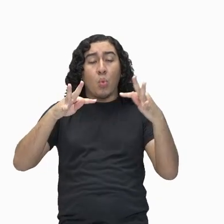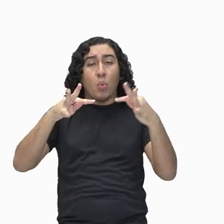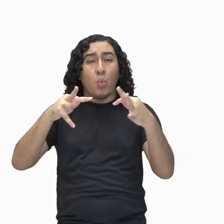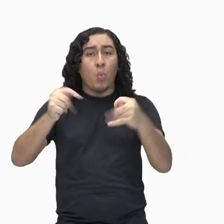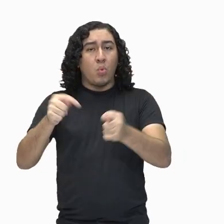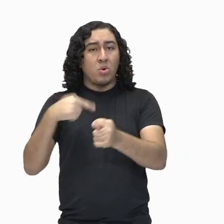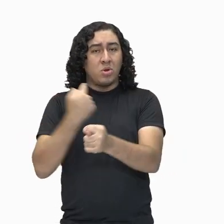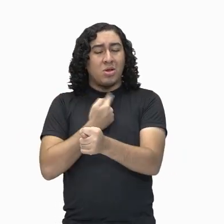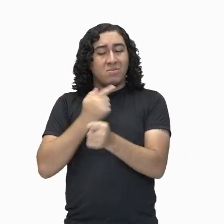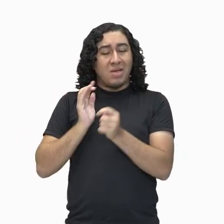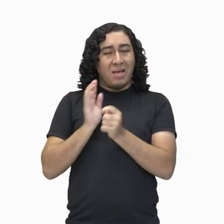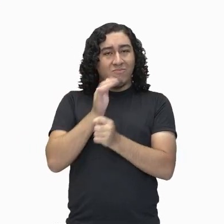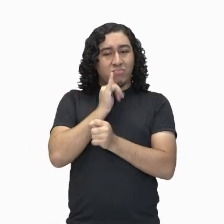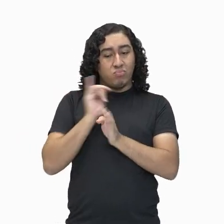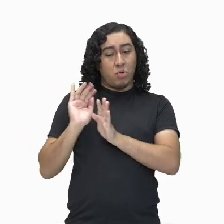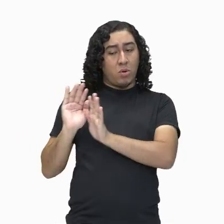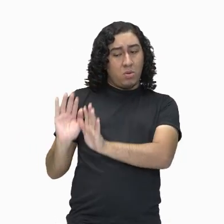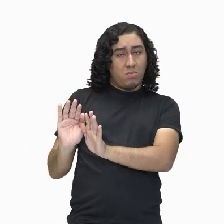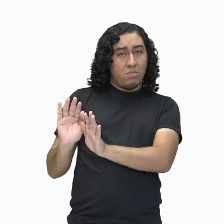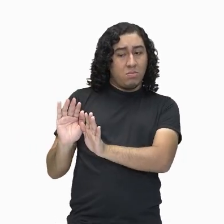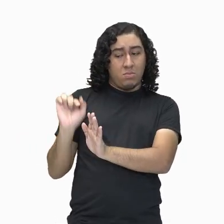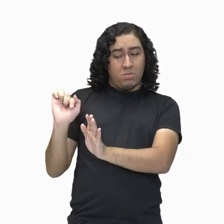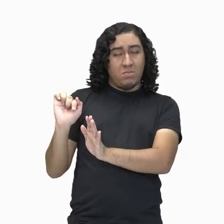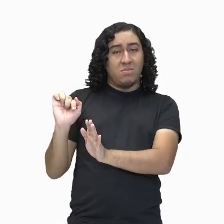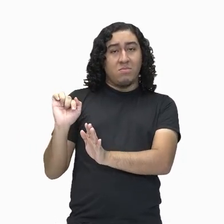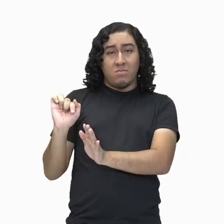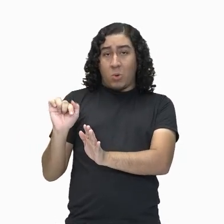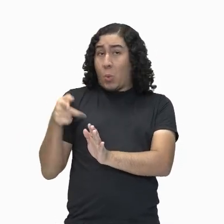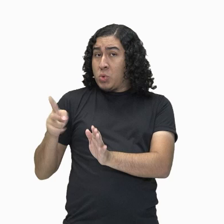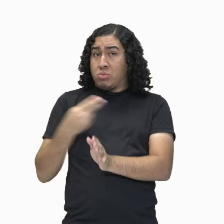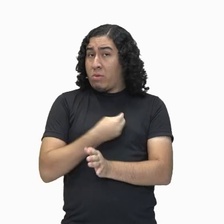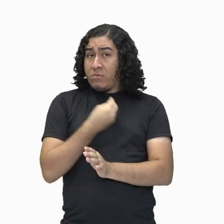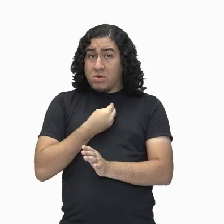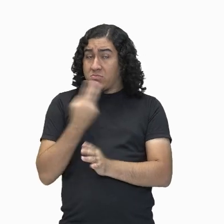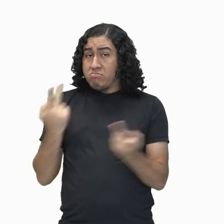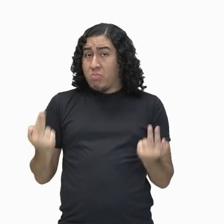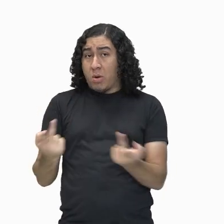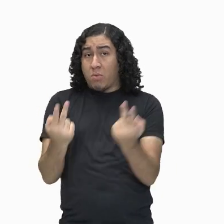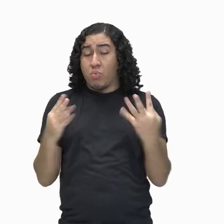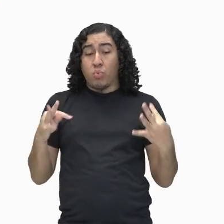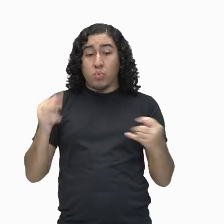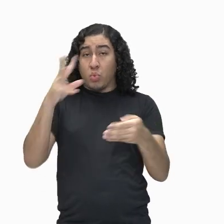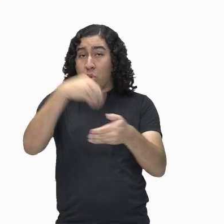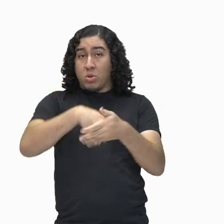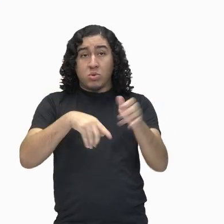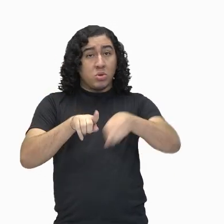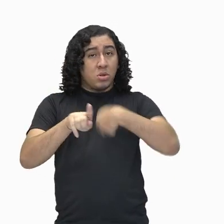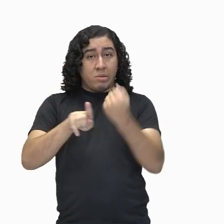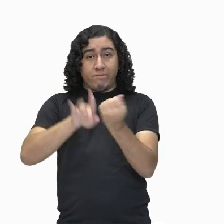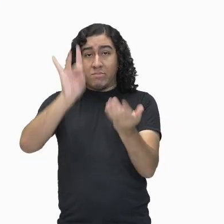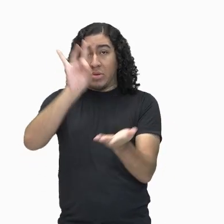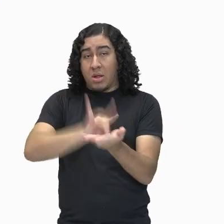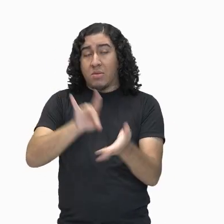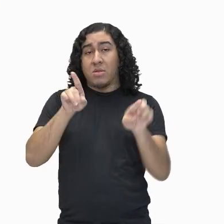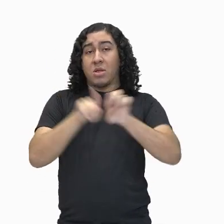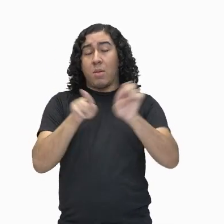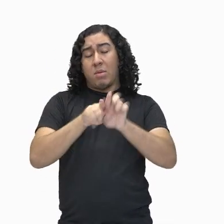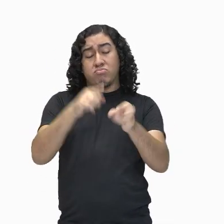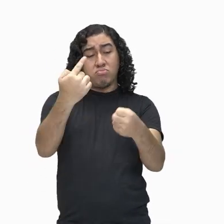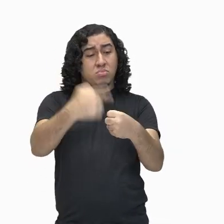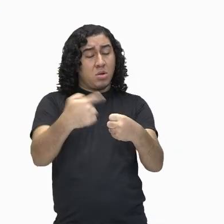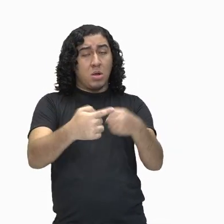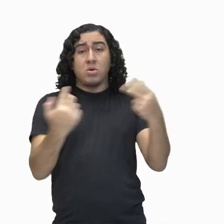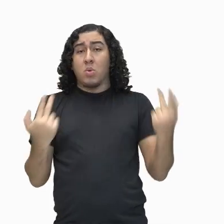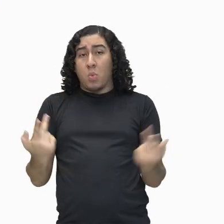queremos ver, também existe. Tudo numa mesma sociedade, numa mesma cidade,